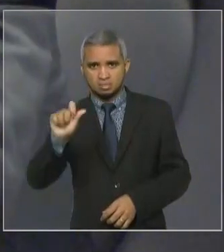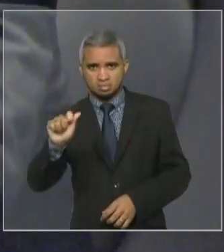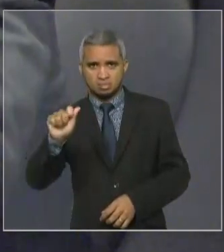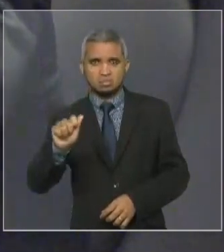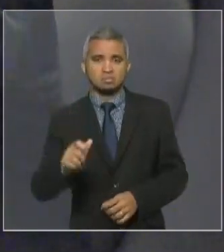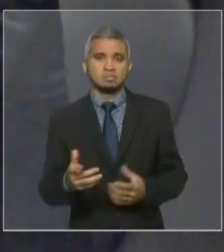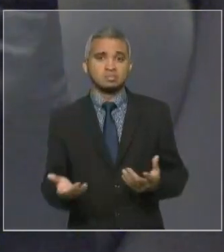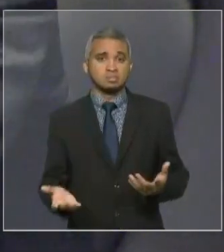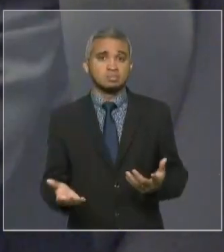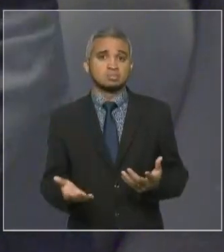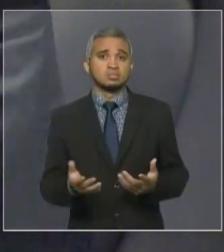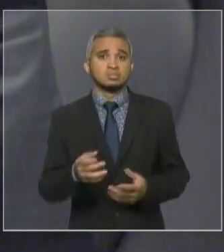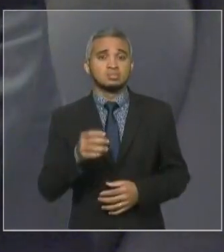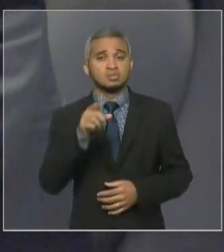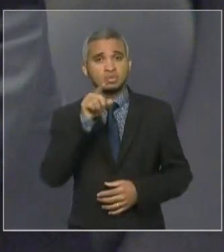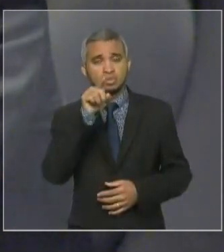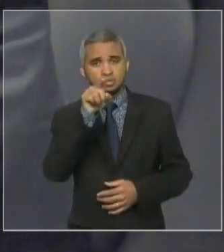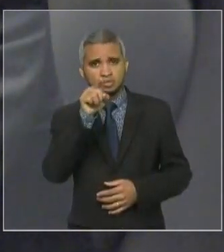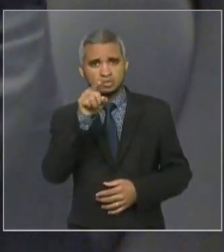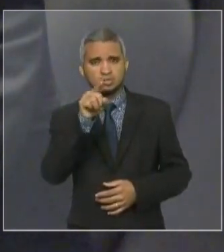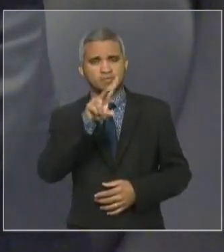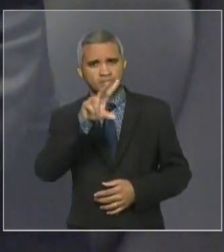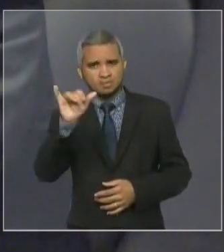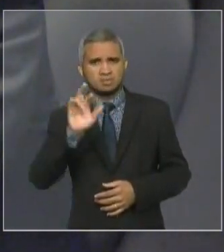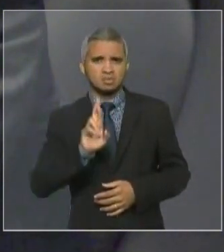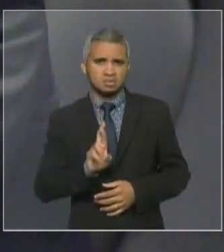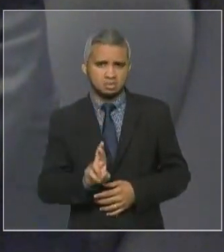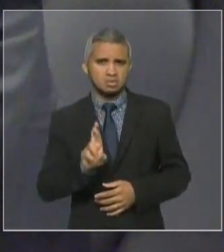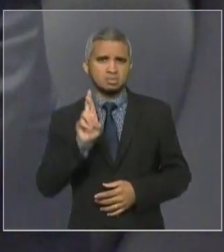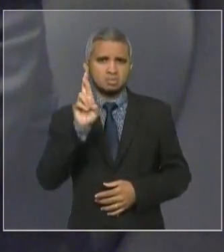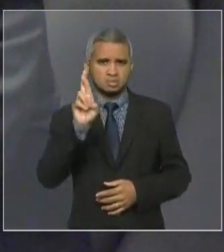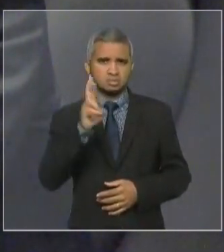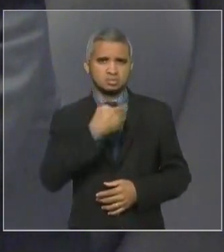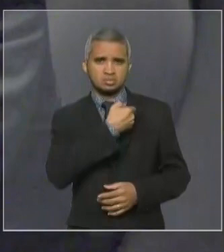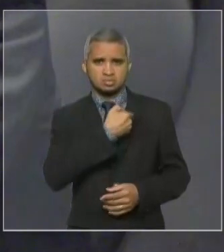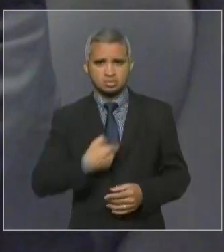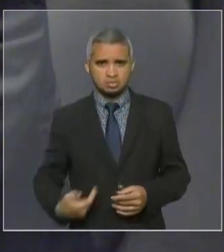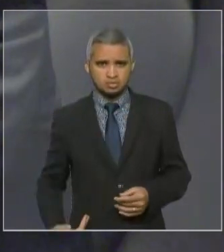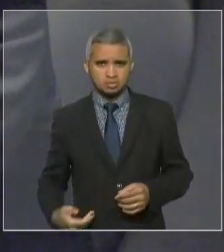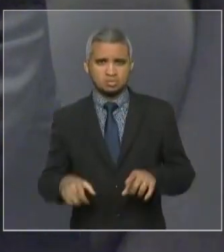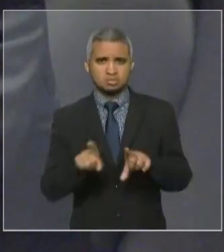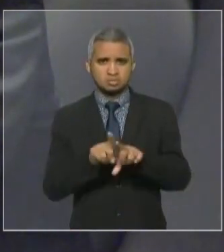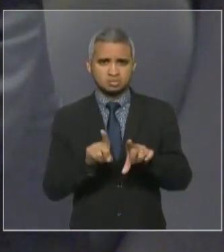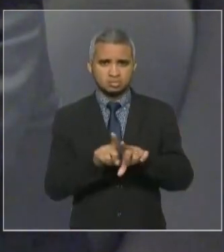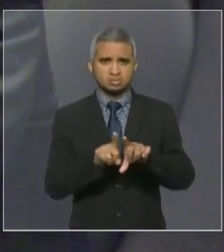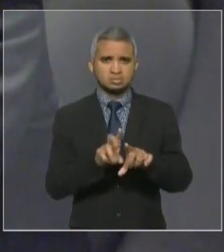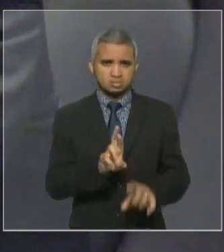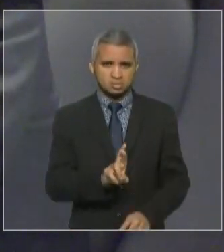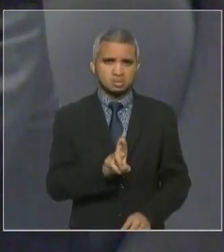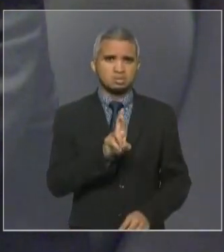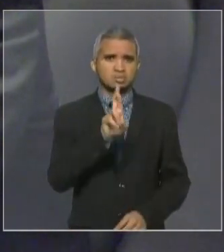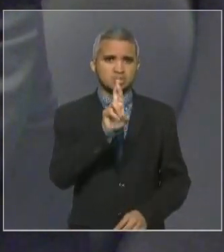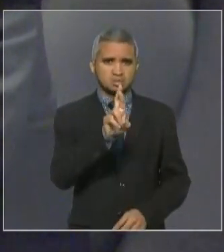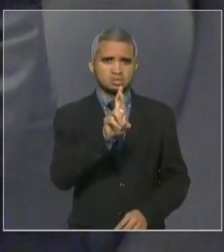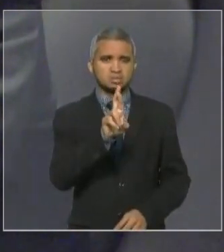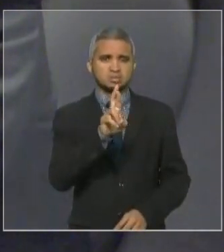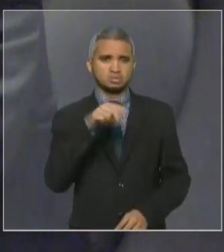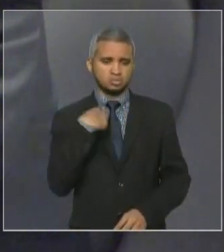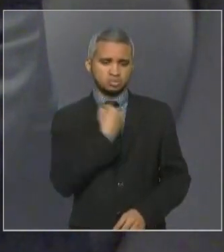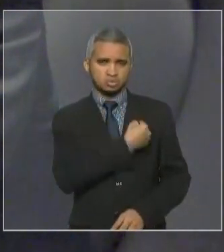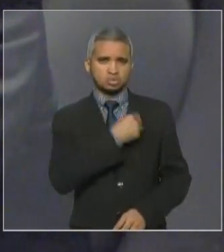Exª estará não só representando o governo, mas estará representando nós,